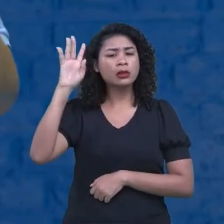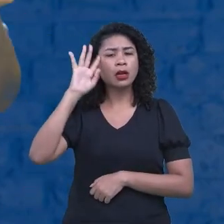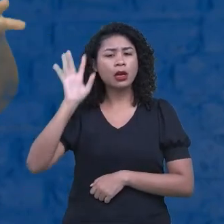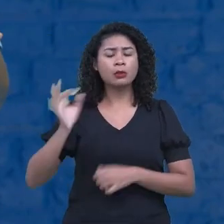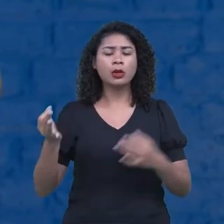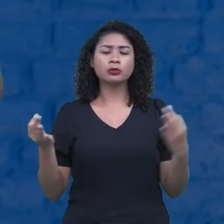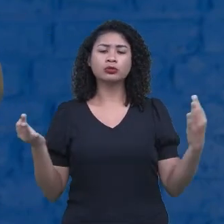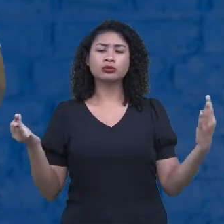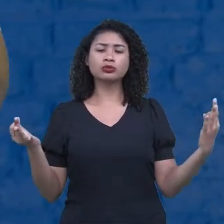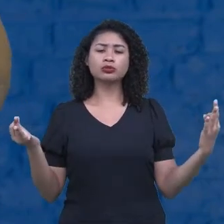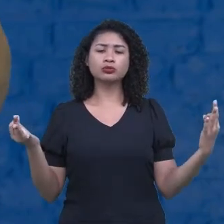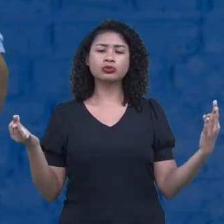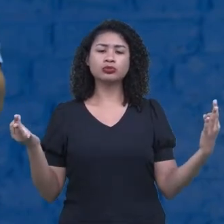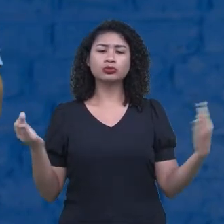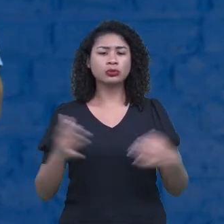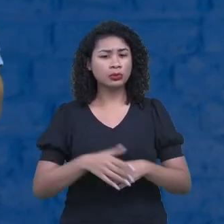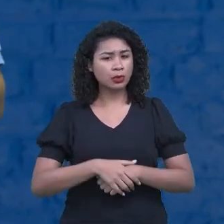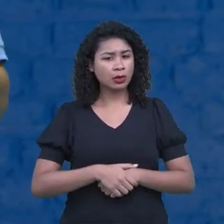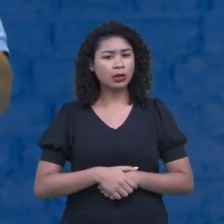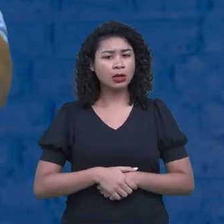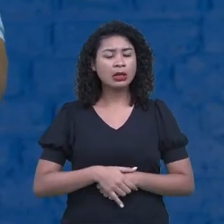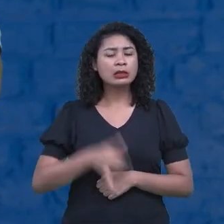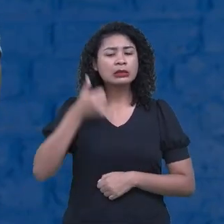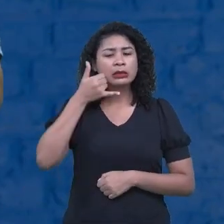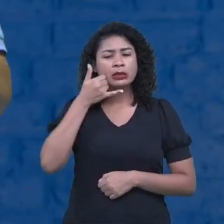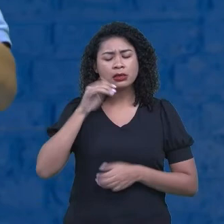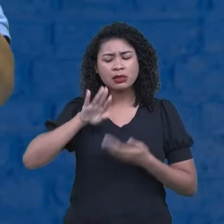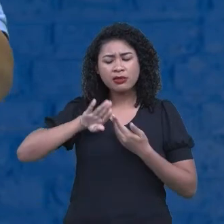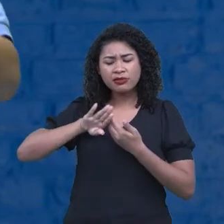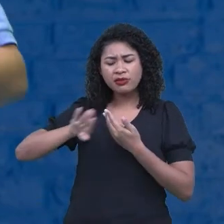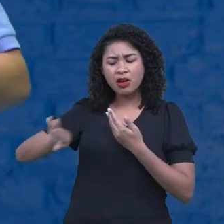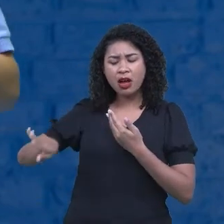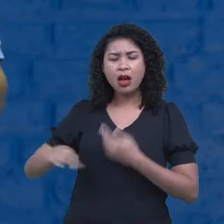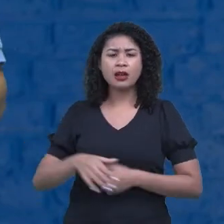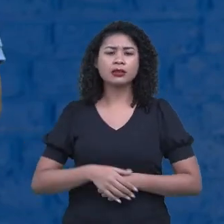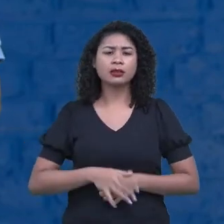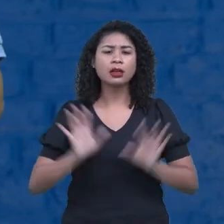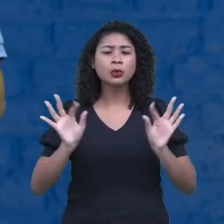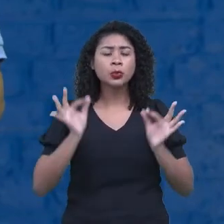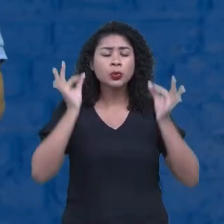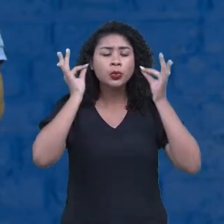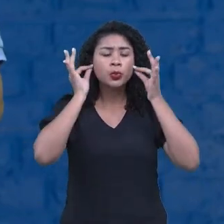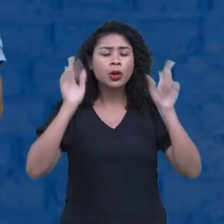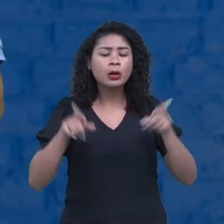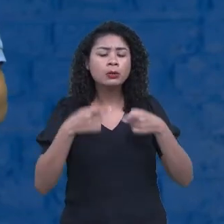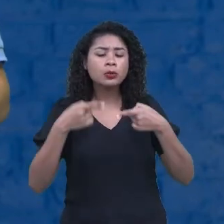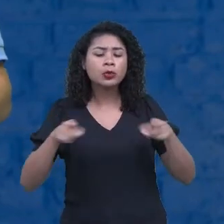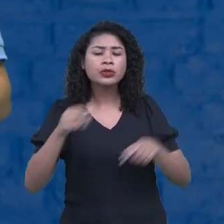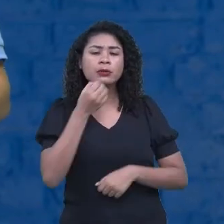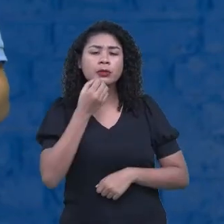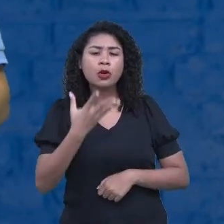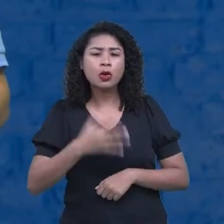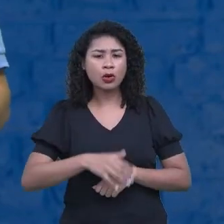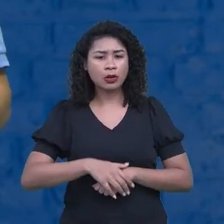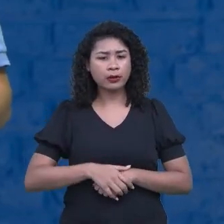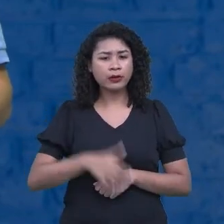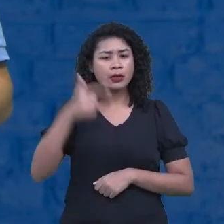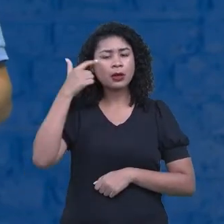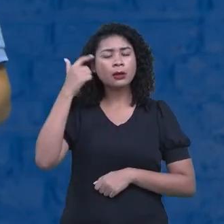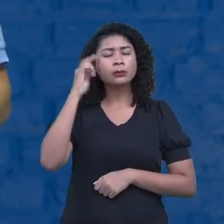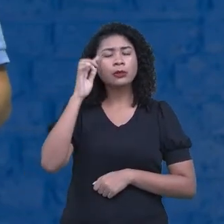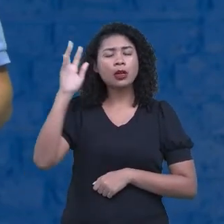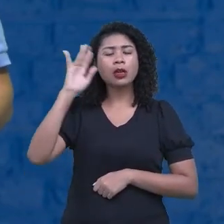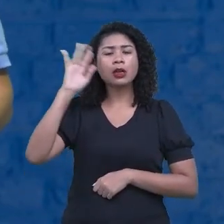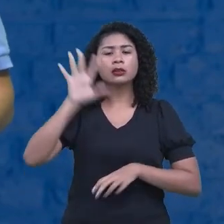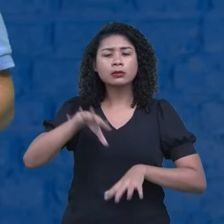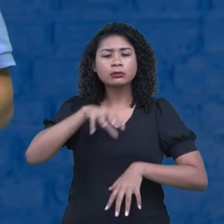do celular, do mundo. Escute uma boa música. Pense. Sinta a sua respiração. Faça, comece a fazer isso.